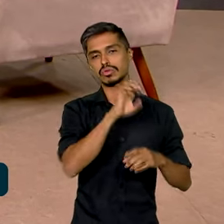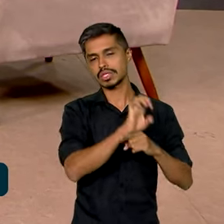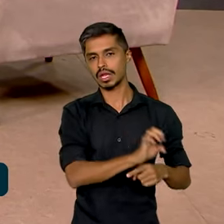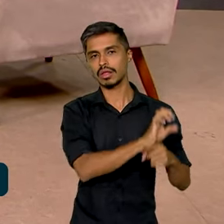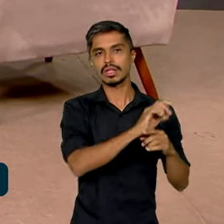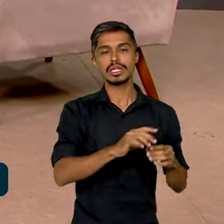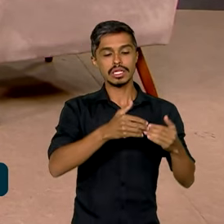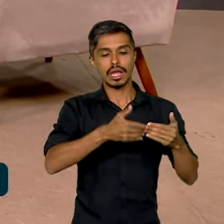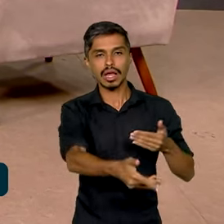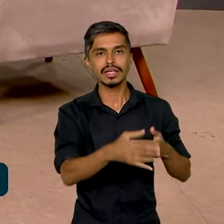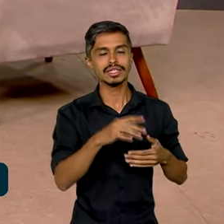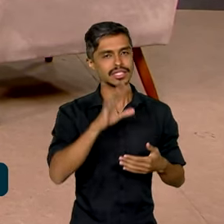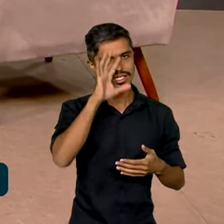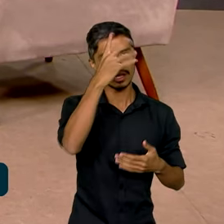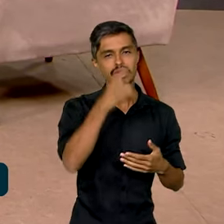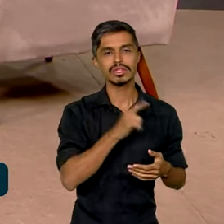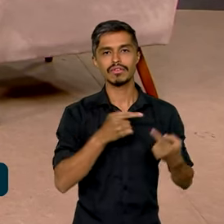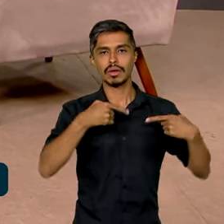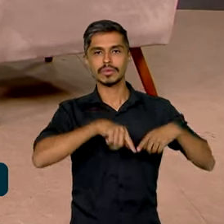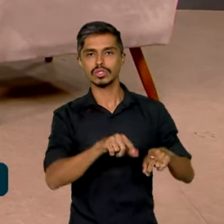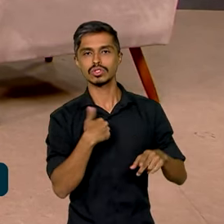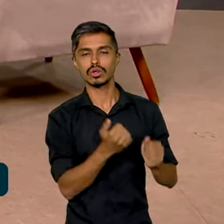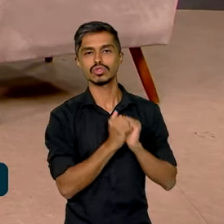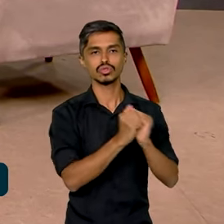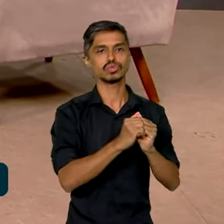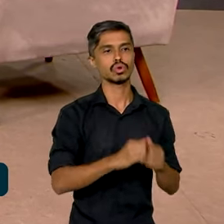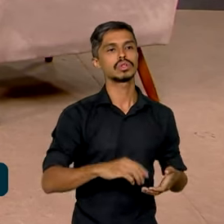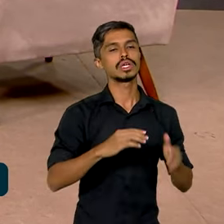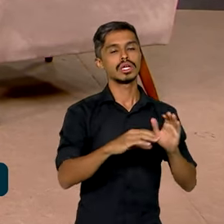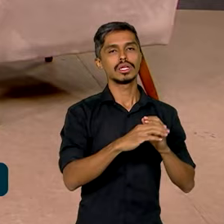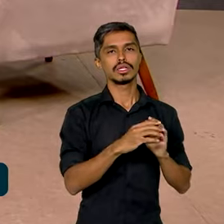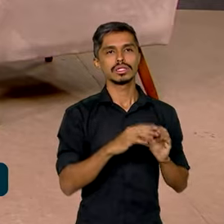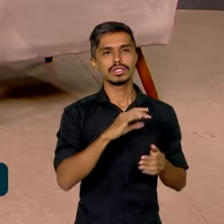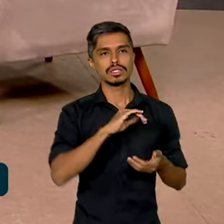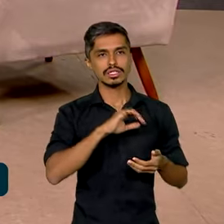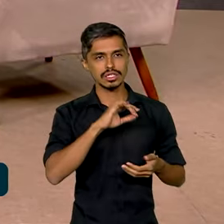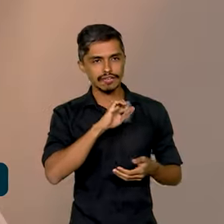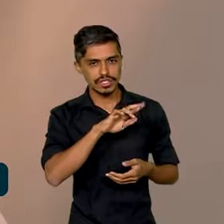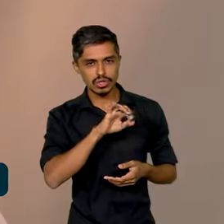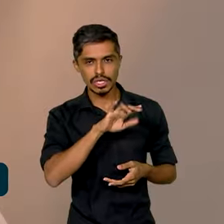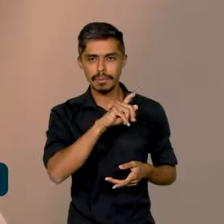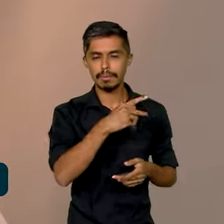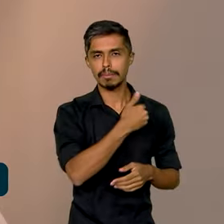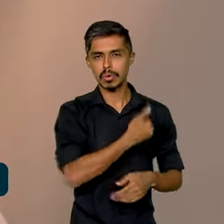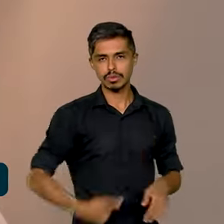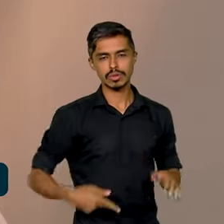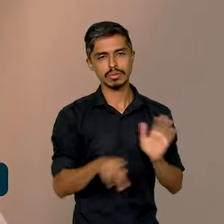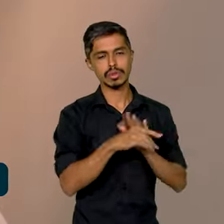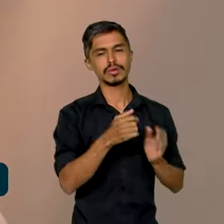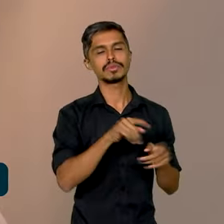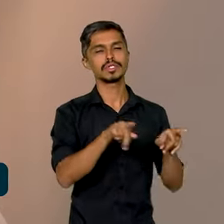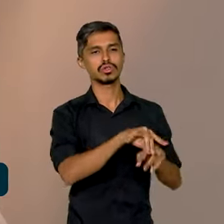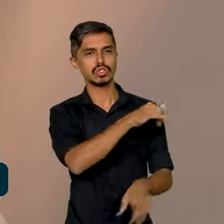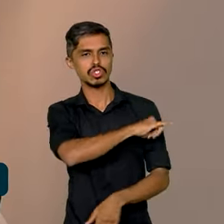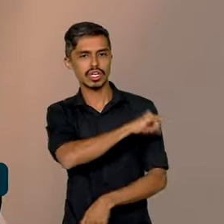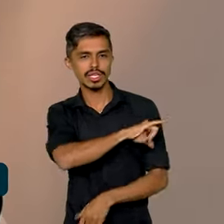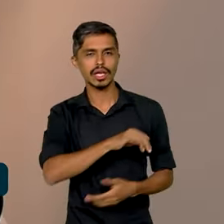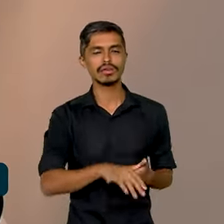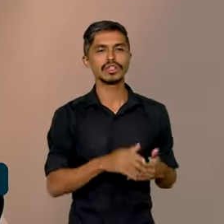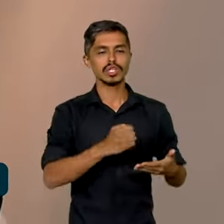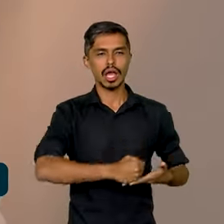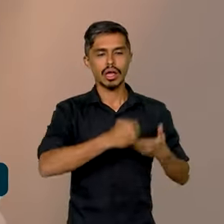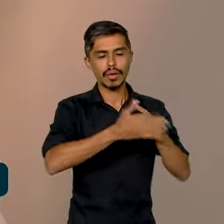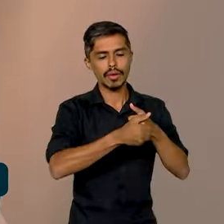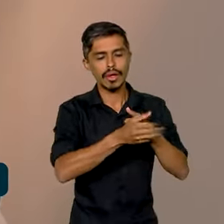dessa decisão, surgiu a parceria que firmamos com a Defensoria Pública do Estado do Rio de Janeiro e a Universidade Federal do Rio de Janeiro para o